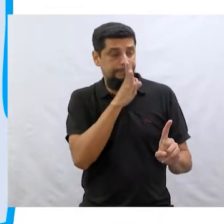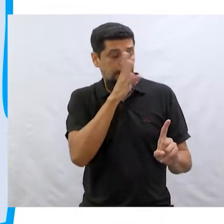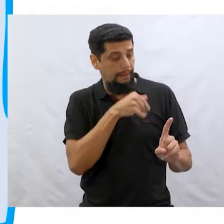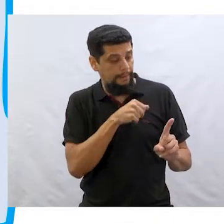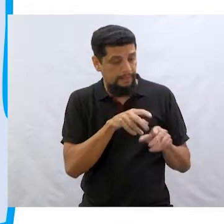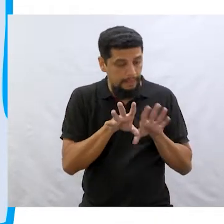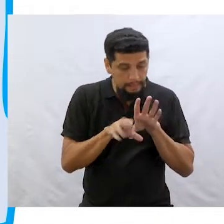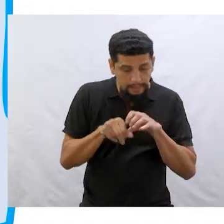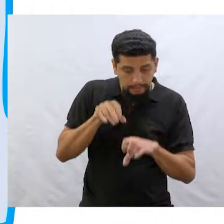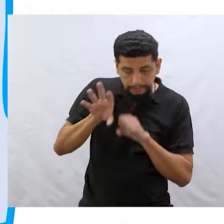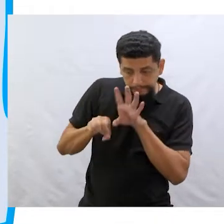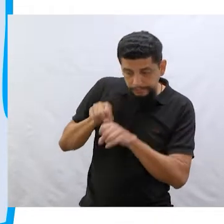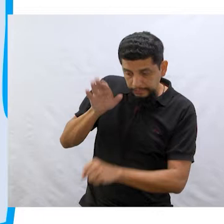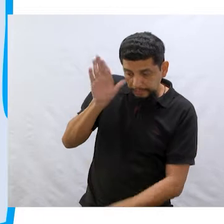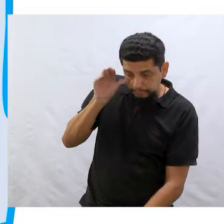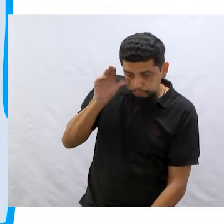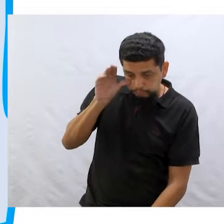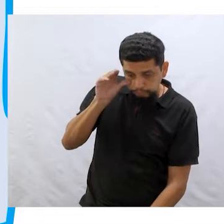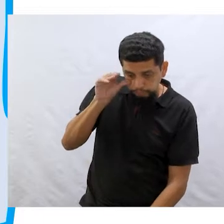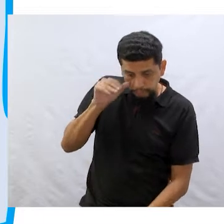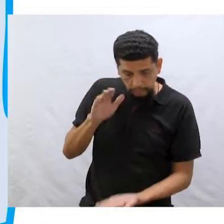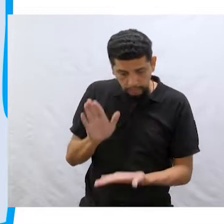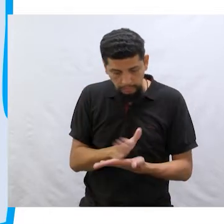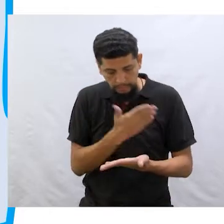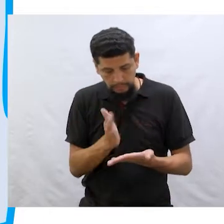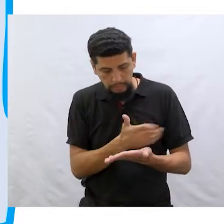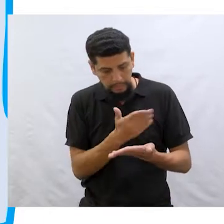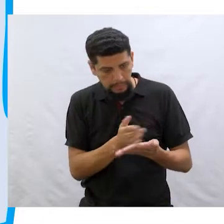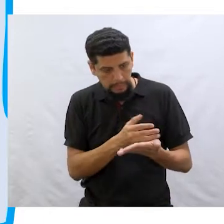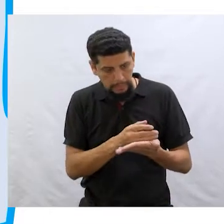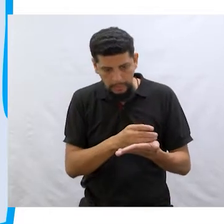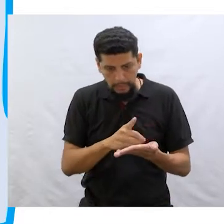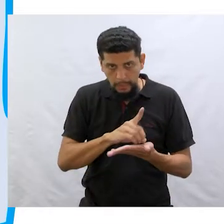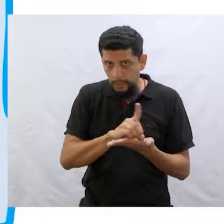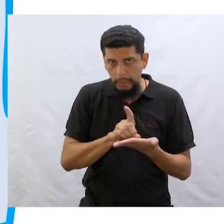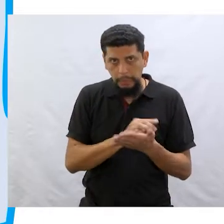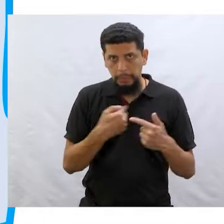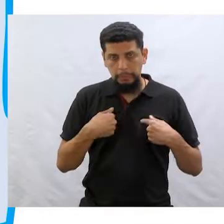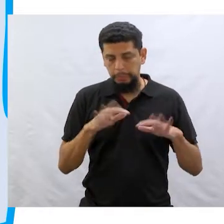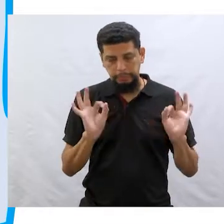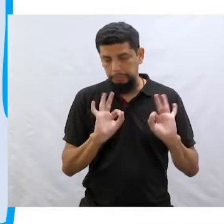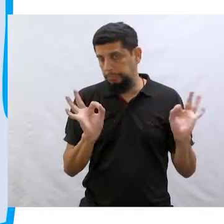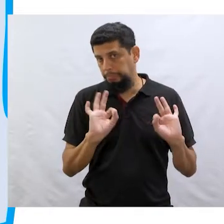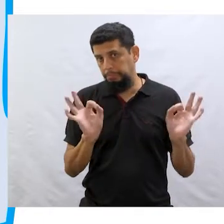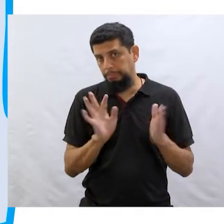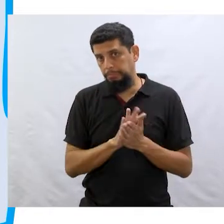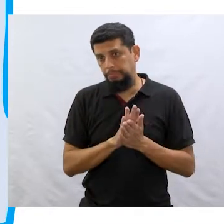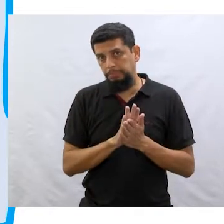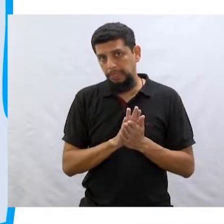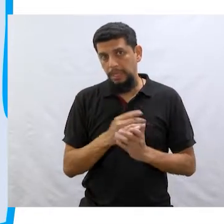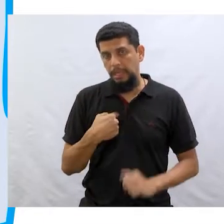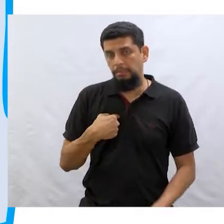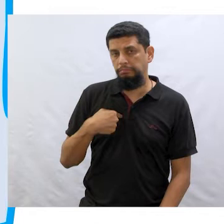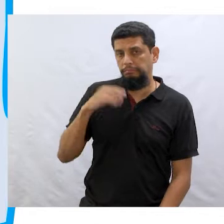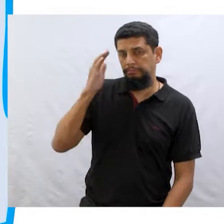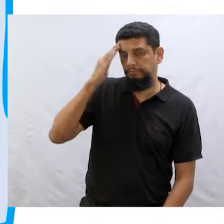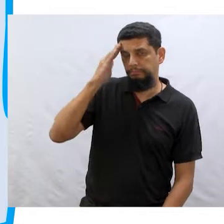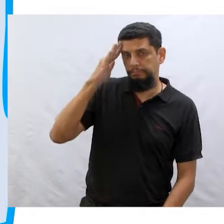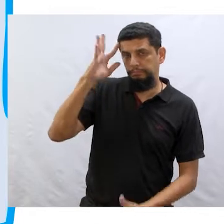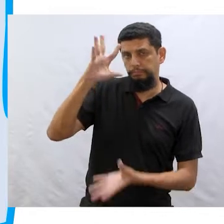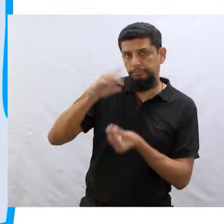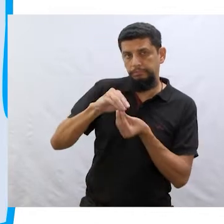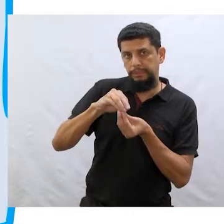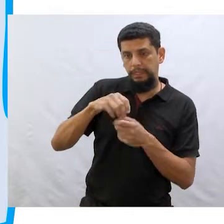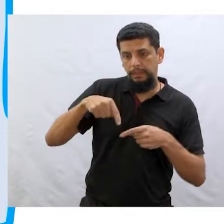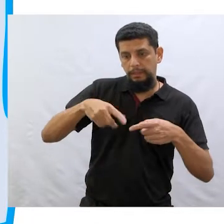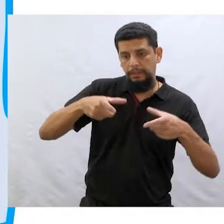fuçava nas gavetas, nos livros, nos discos, nada. Eu entendia que